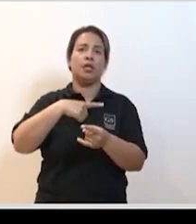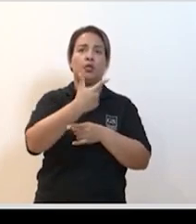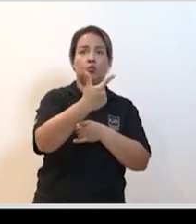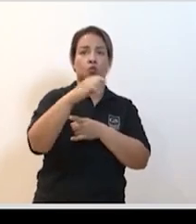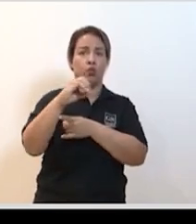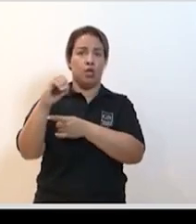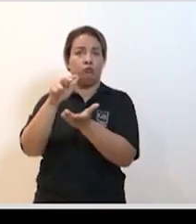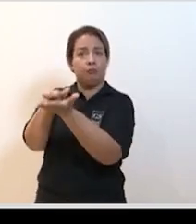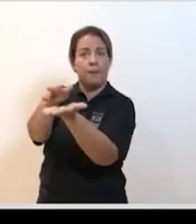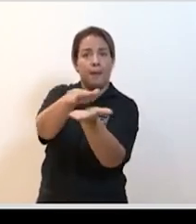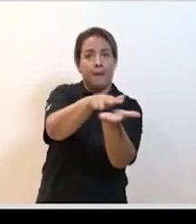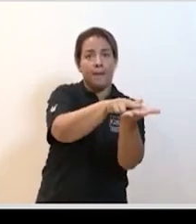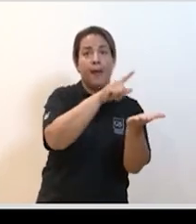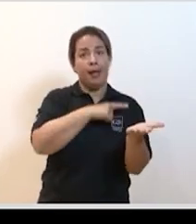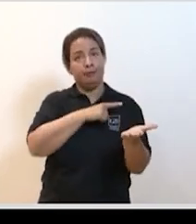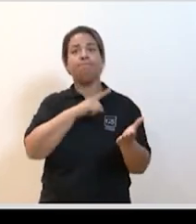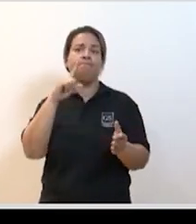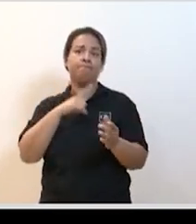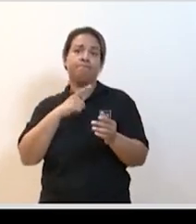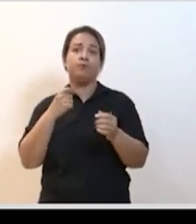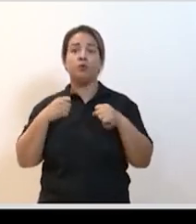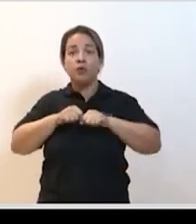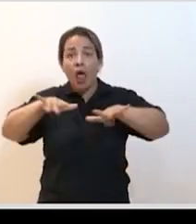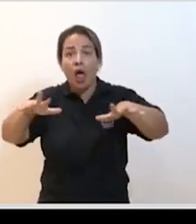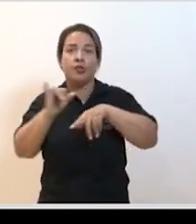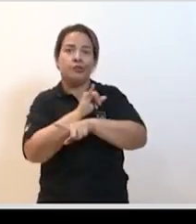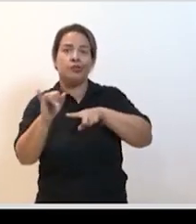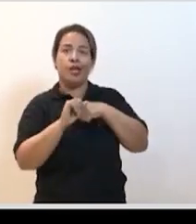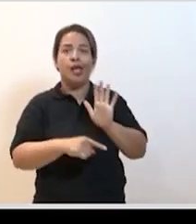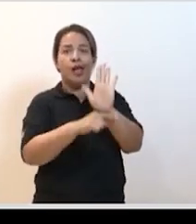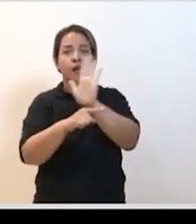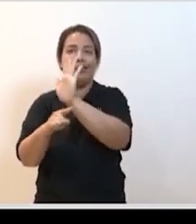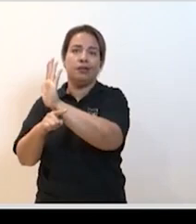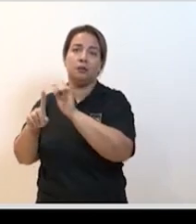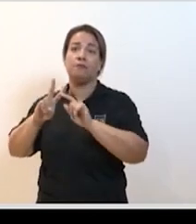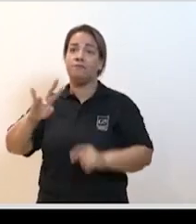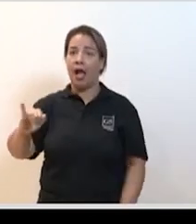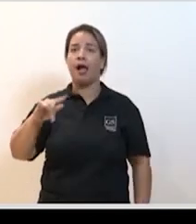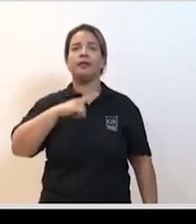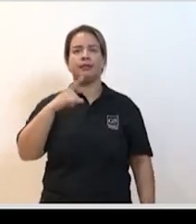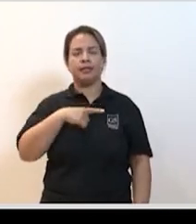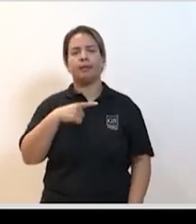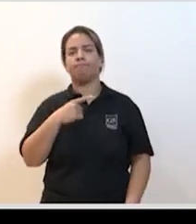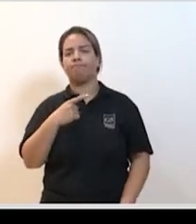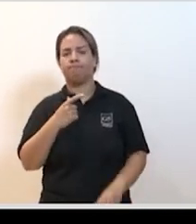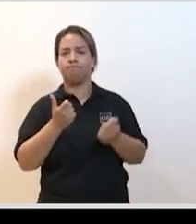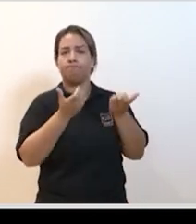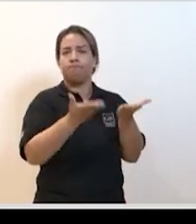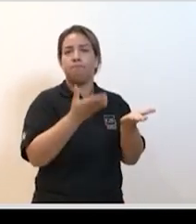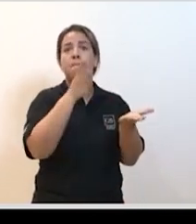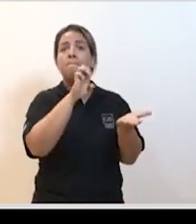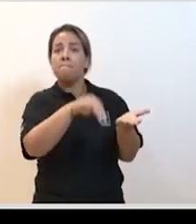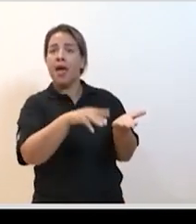sendo feito é apenas a nossa parte no enfrentamento da epidemia mas isso sem dúvida vai ter um benefício muito grande